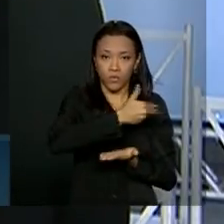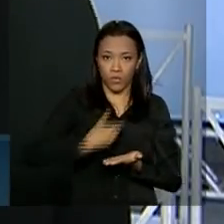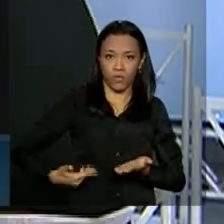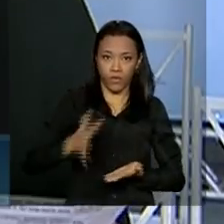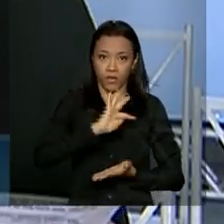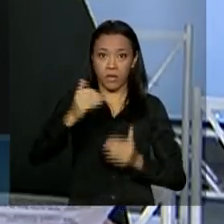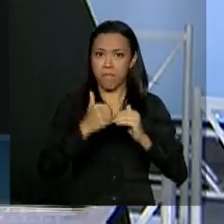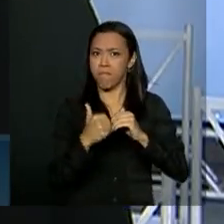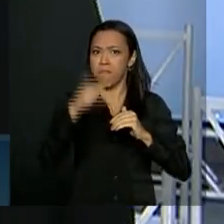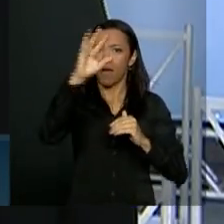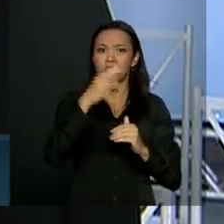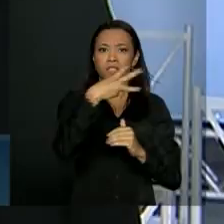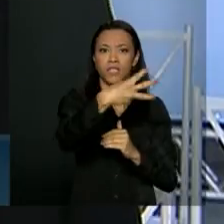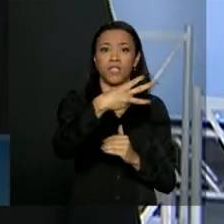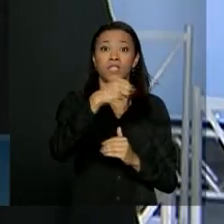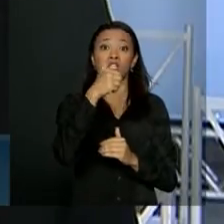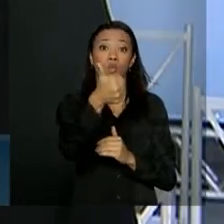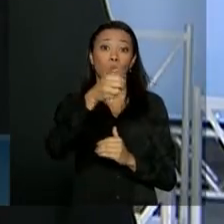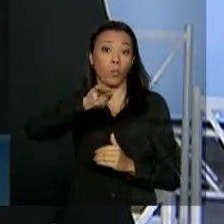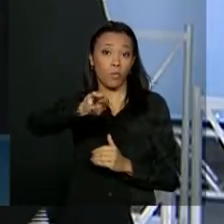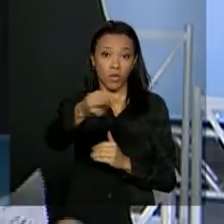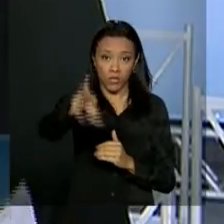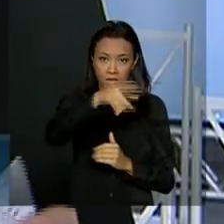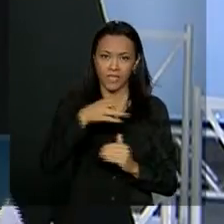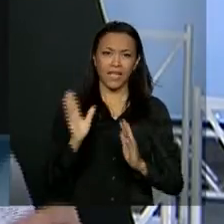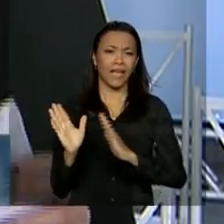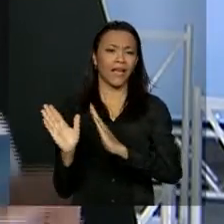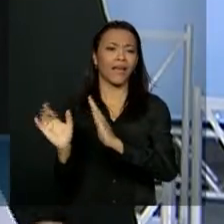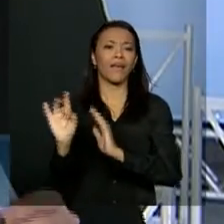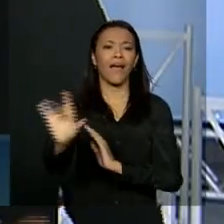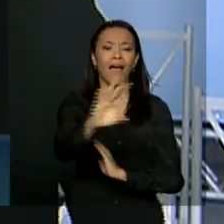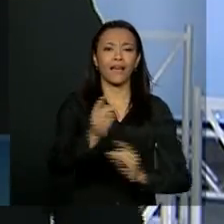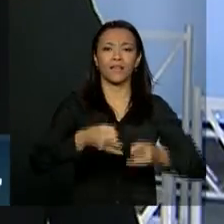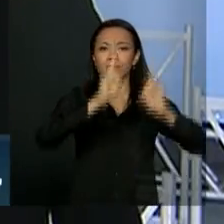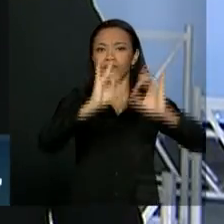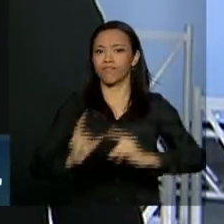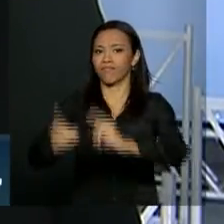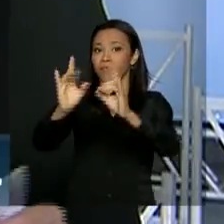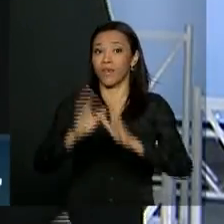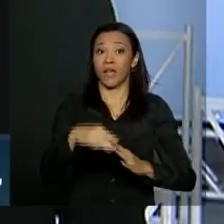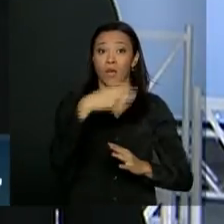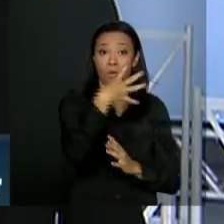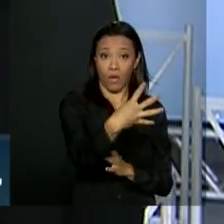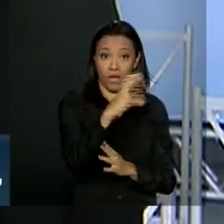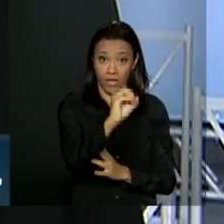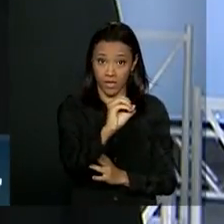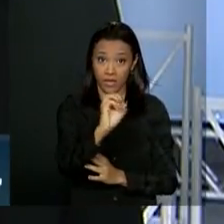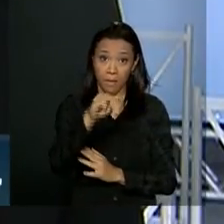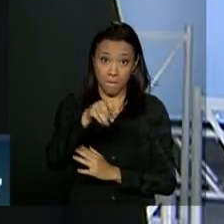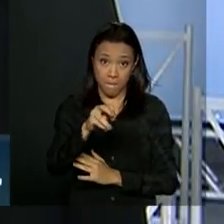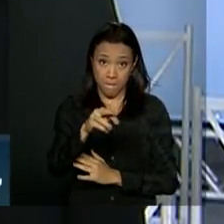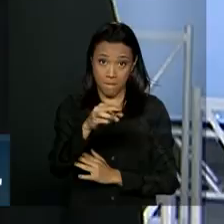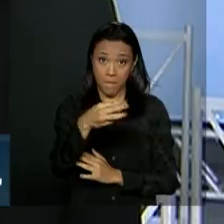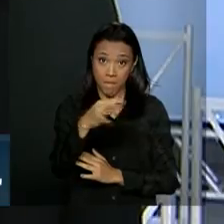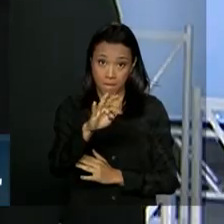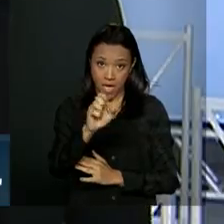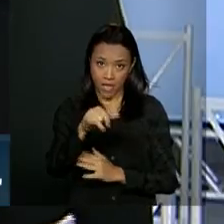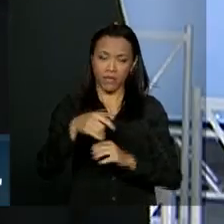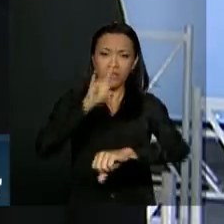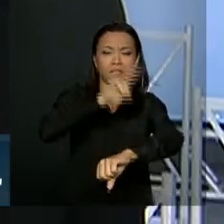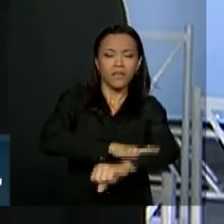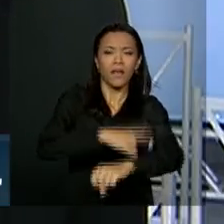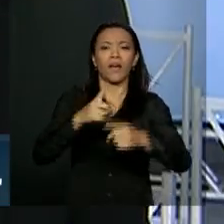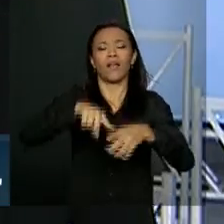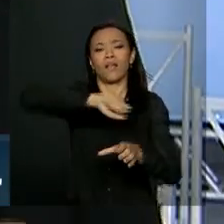31 milhões de reais. Cada apartamento tem 44 metros quadrados. São dois quartos, sala, cozinha, banheiro